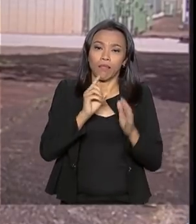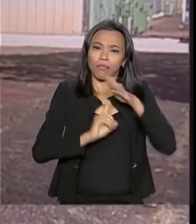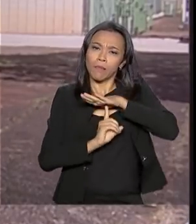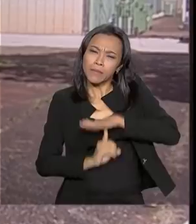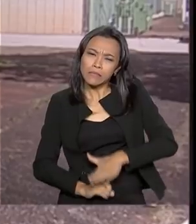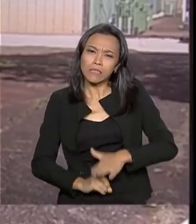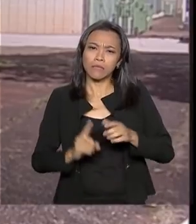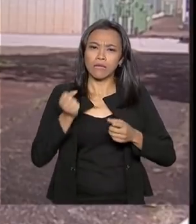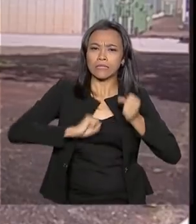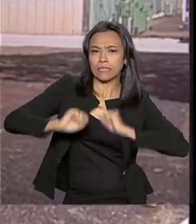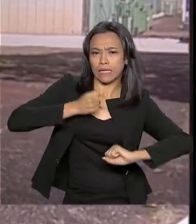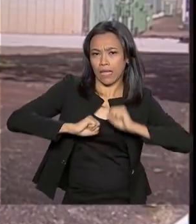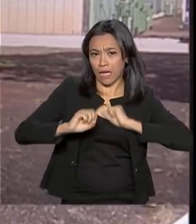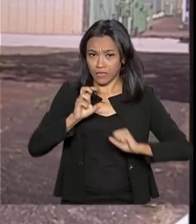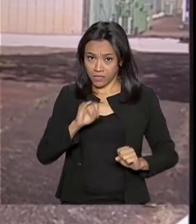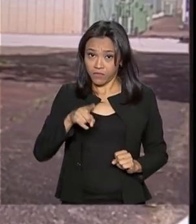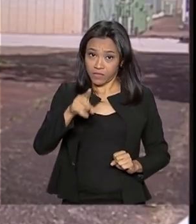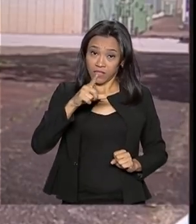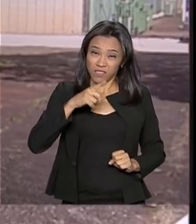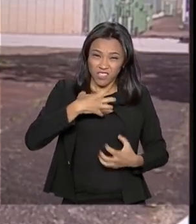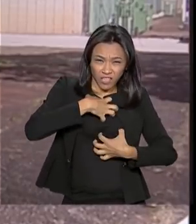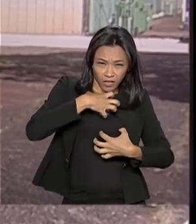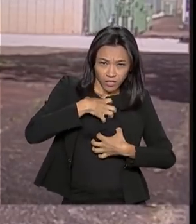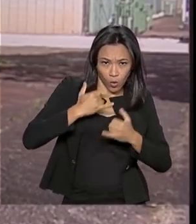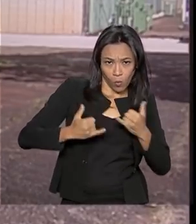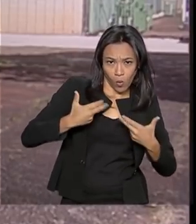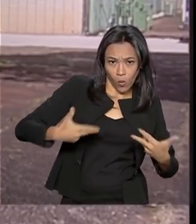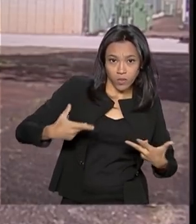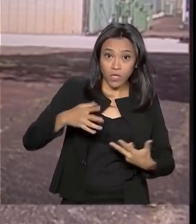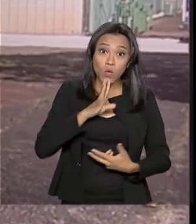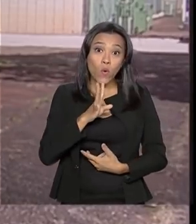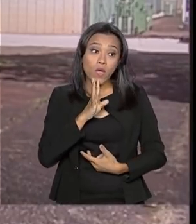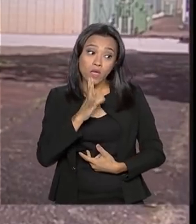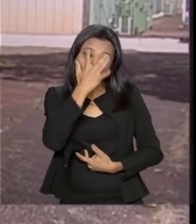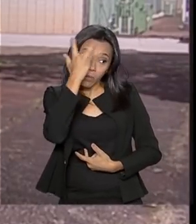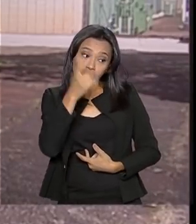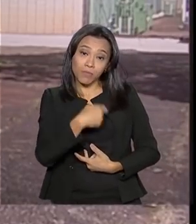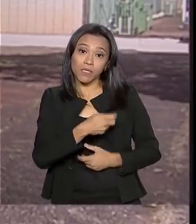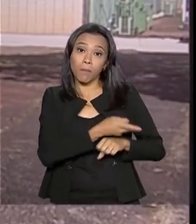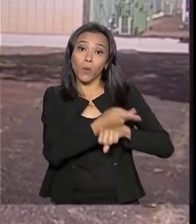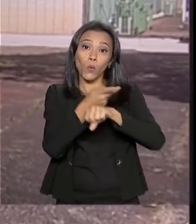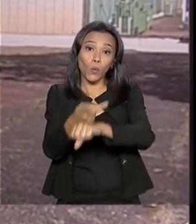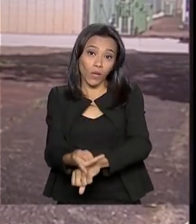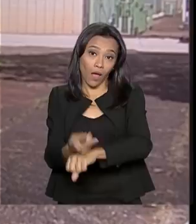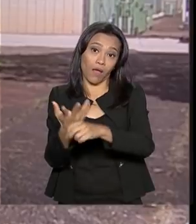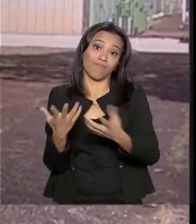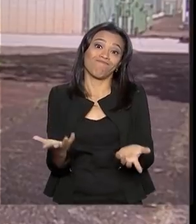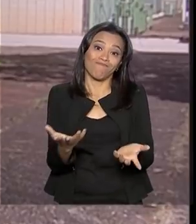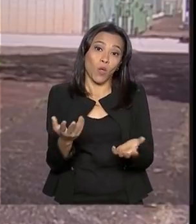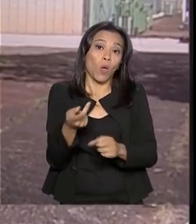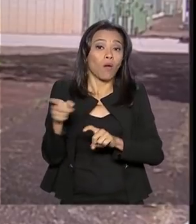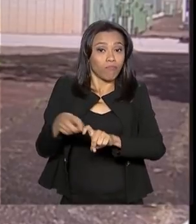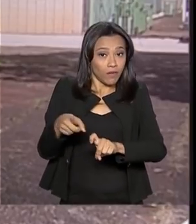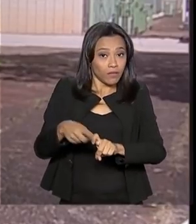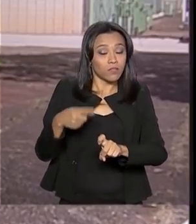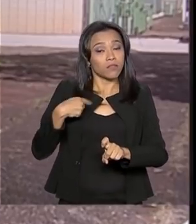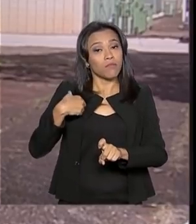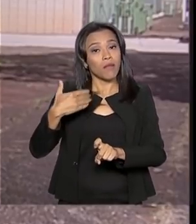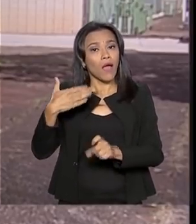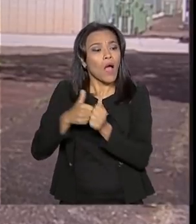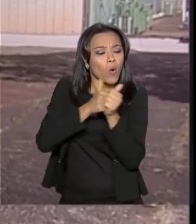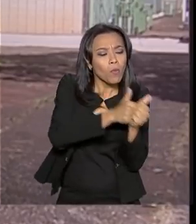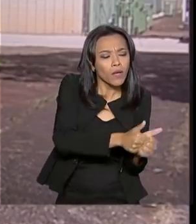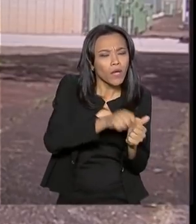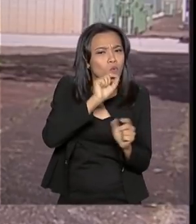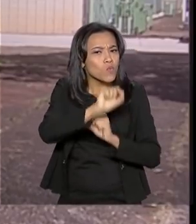sempre fica a dica, se você tem algum sintoma ou conhece alguém que tenha, é sempre bom procurar a saúde pública, procurar o médico para acompanhar